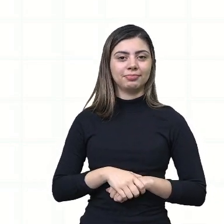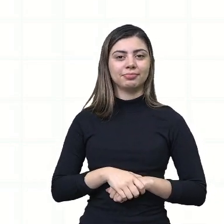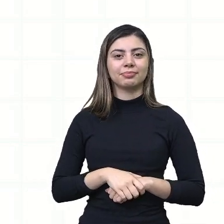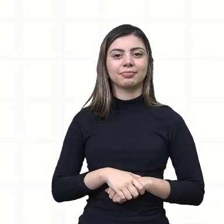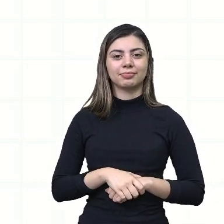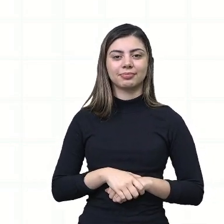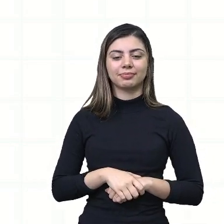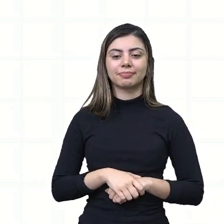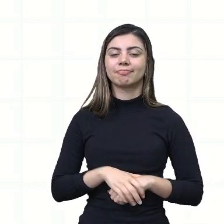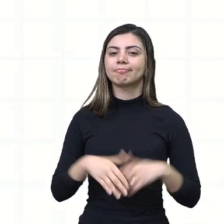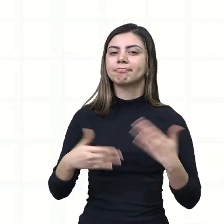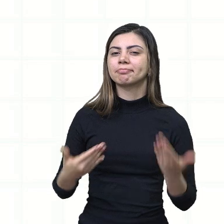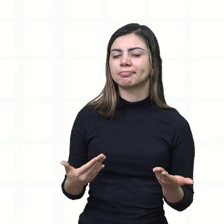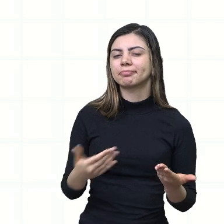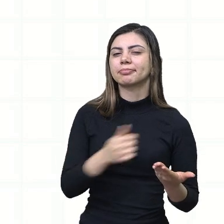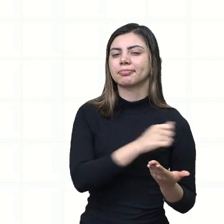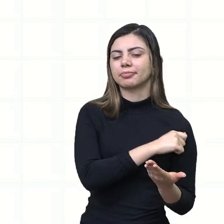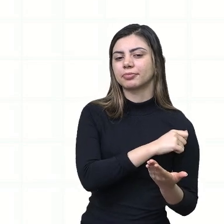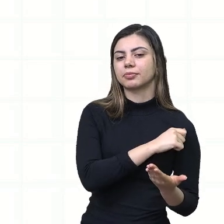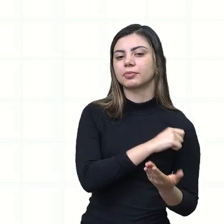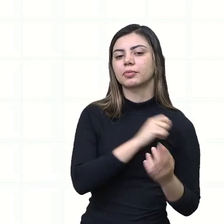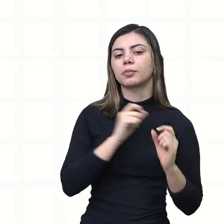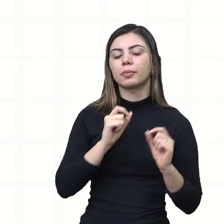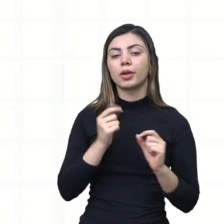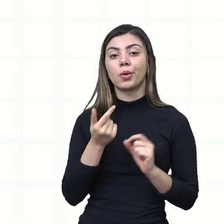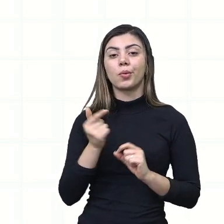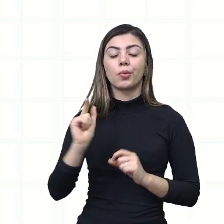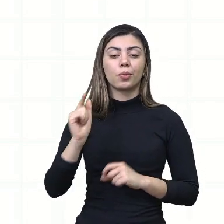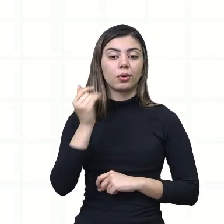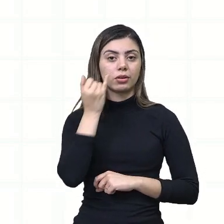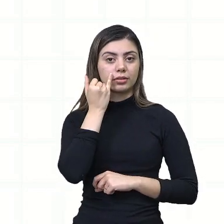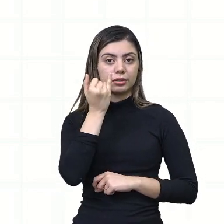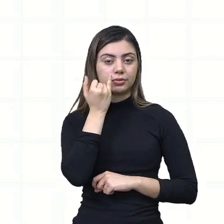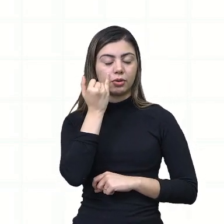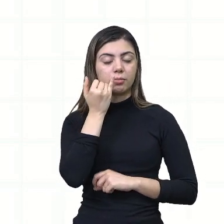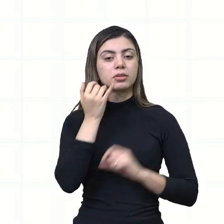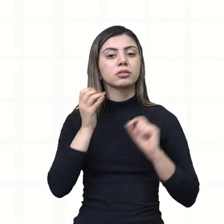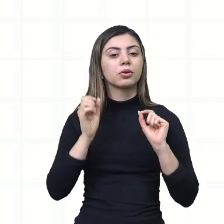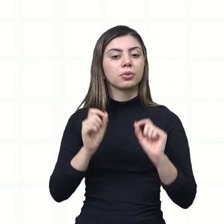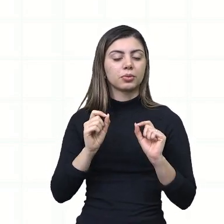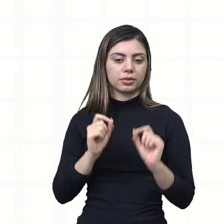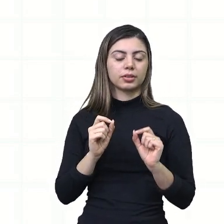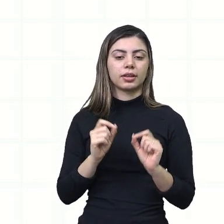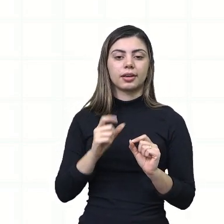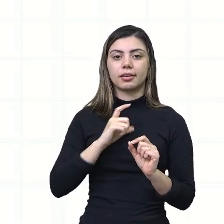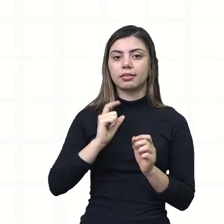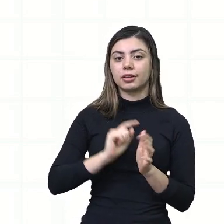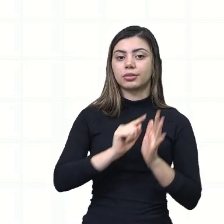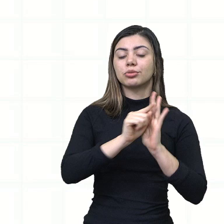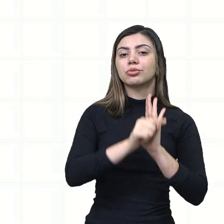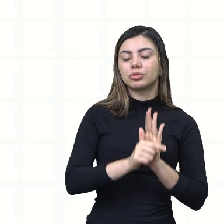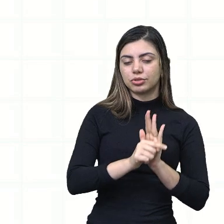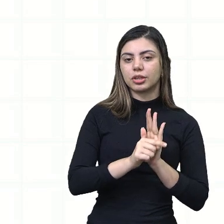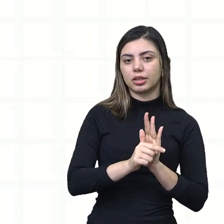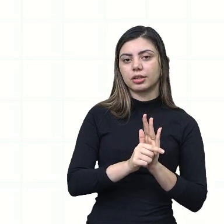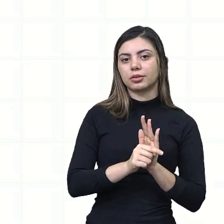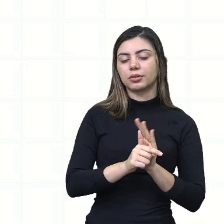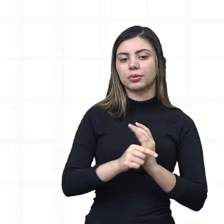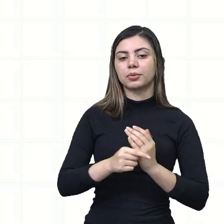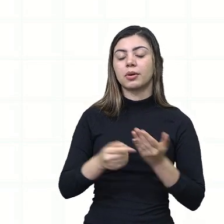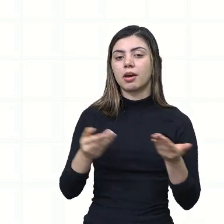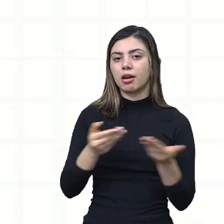Então, turmas, outro ponto também específico do gênero da